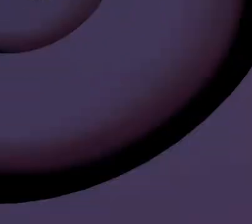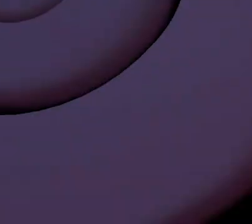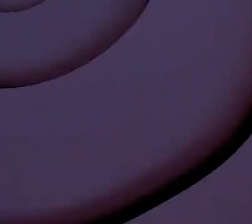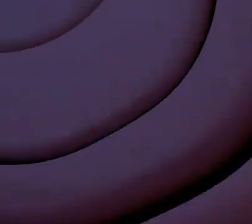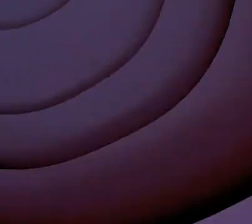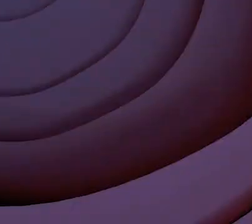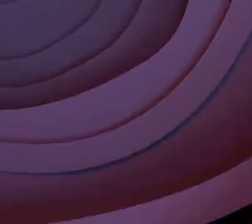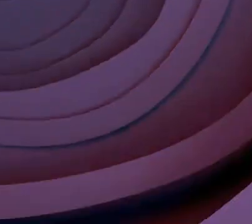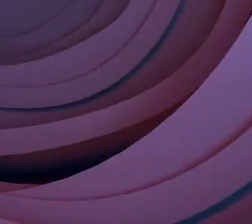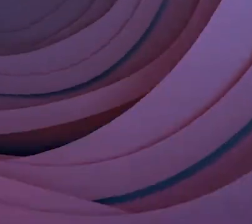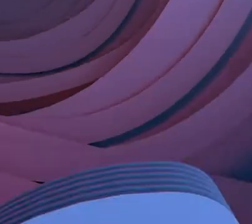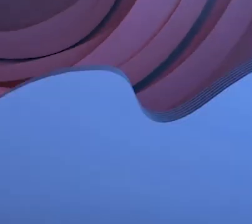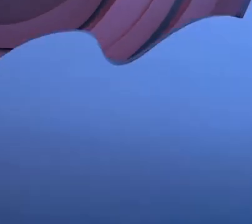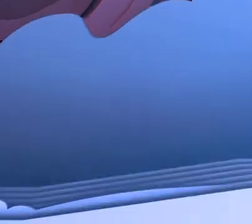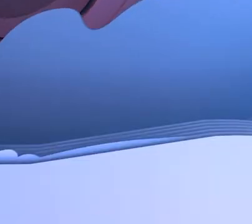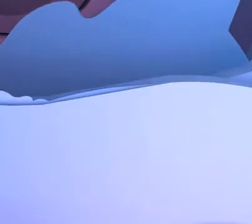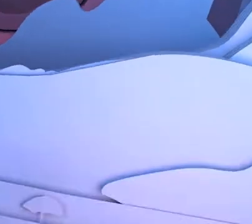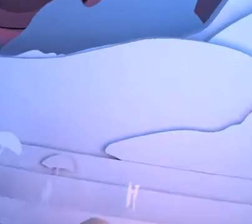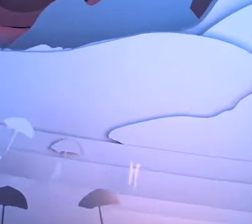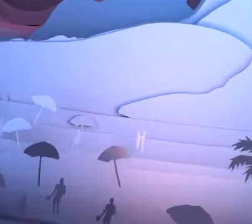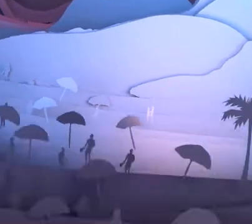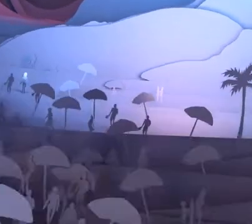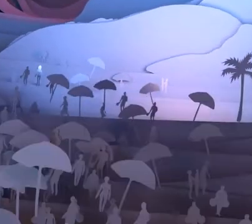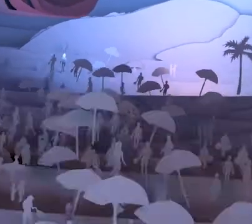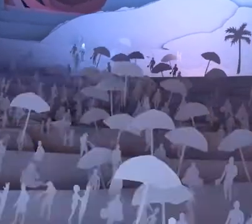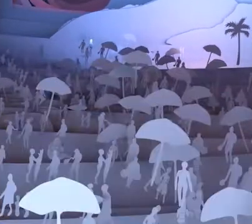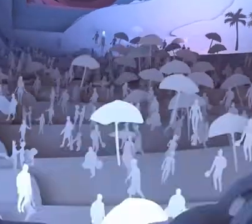O mundo inteiro um ano e